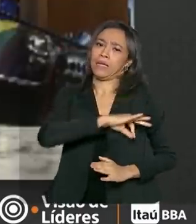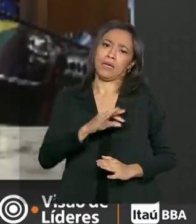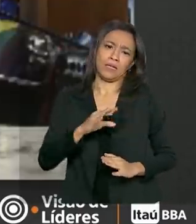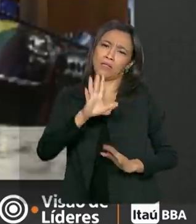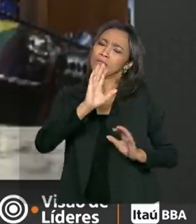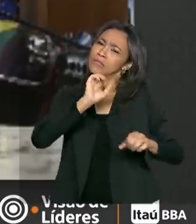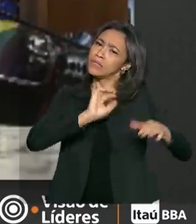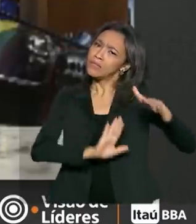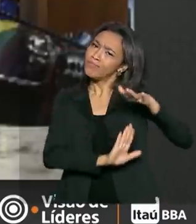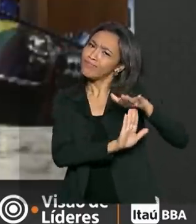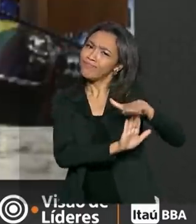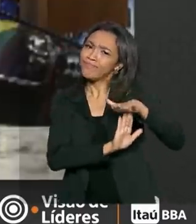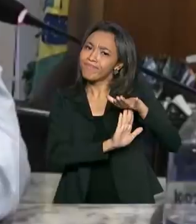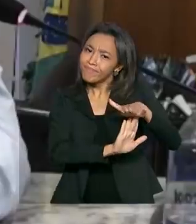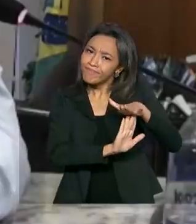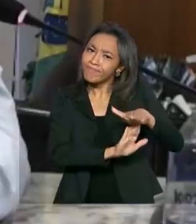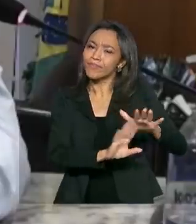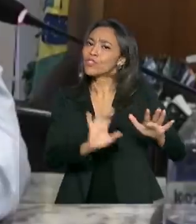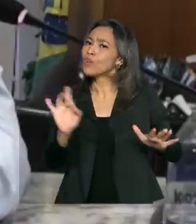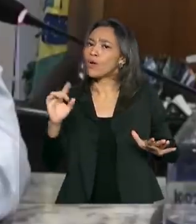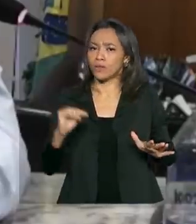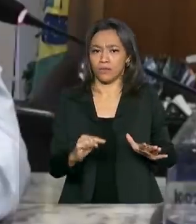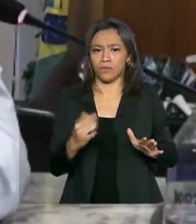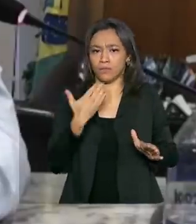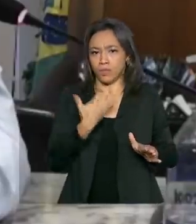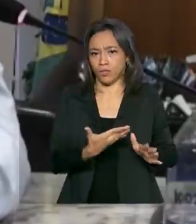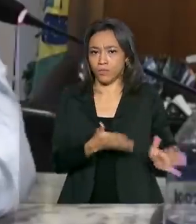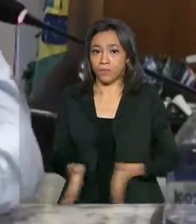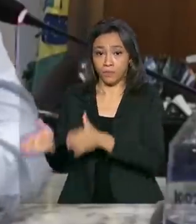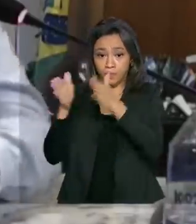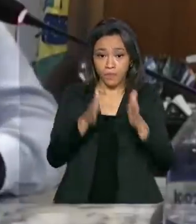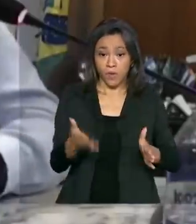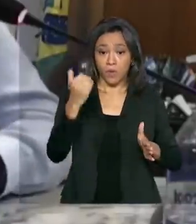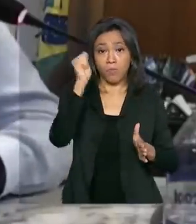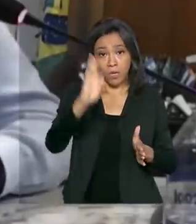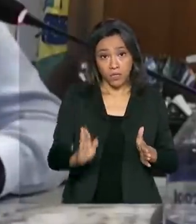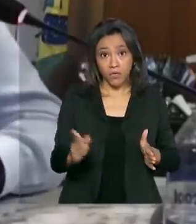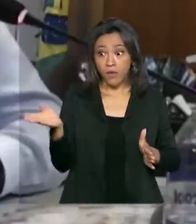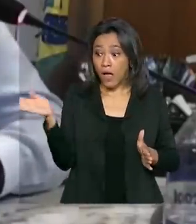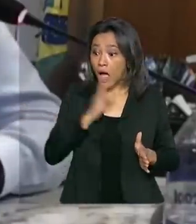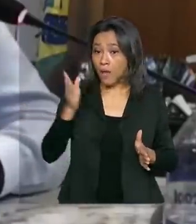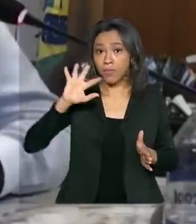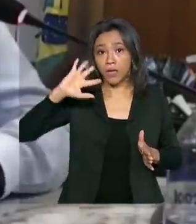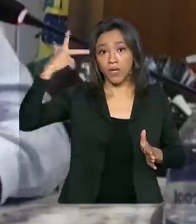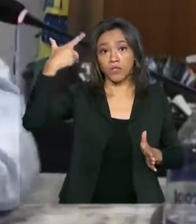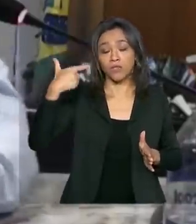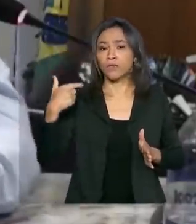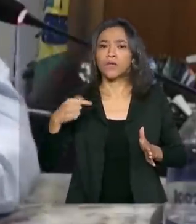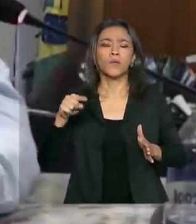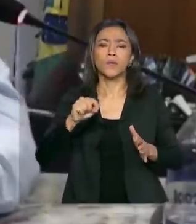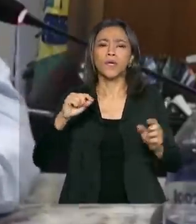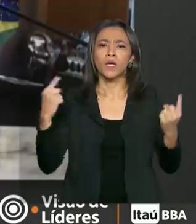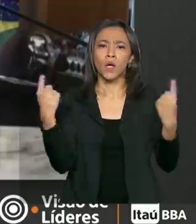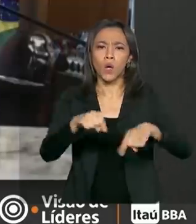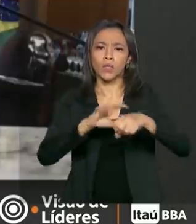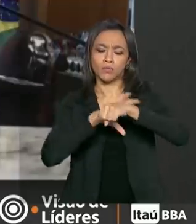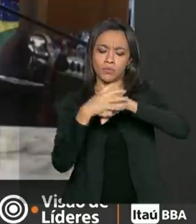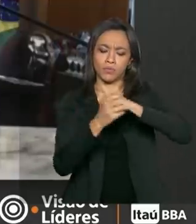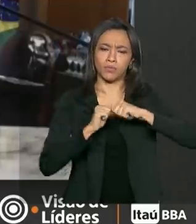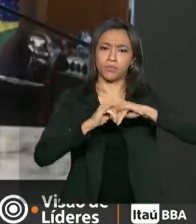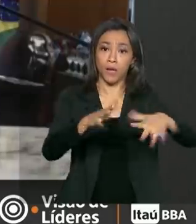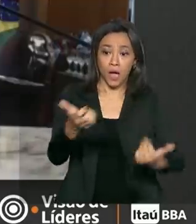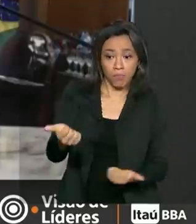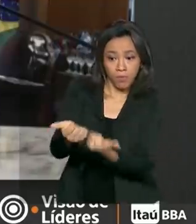apenas os aumentos. O ministro destacou que o Brasil tomou medidas rápidas para enfrentamento da pandemia, com socorro aos mais